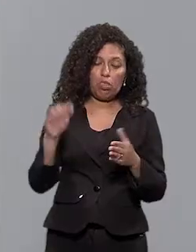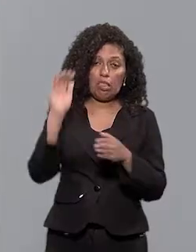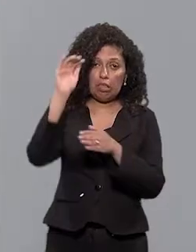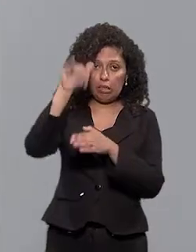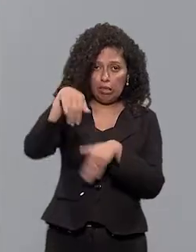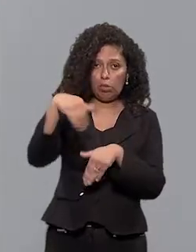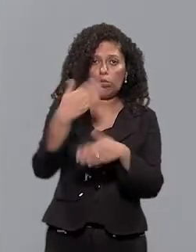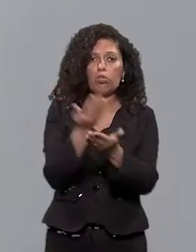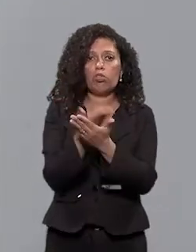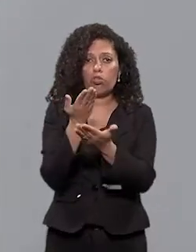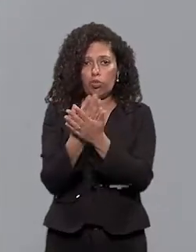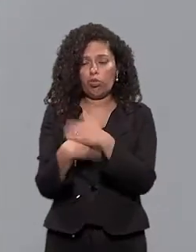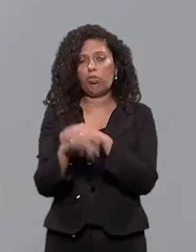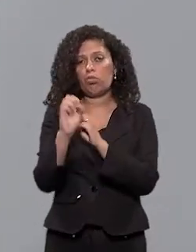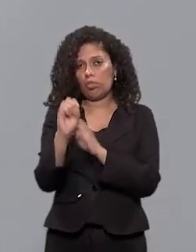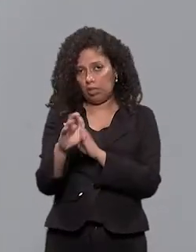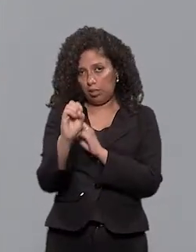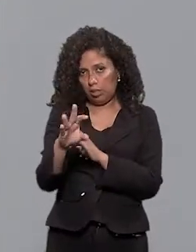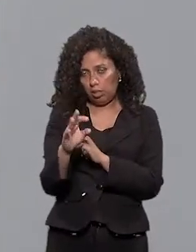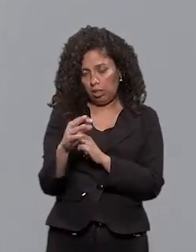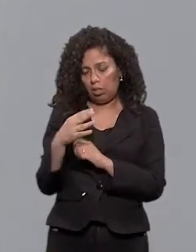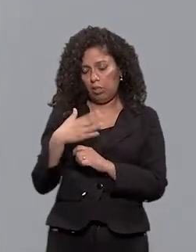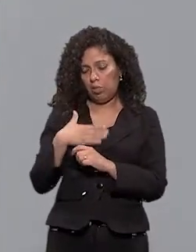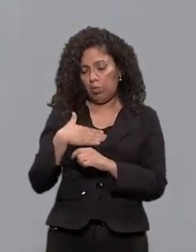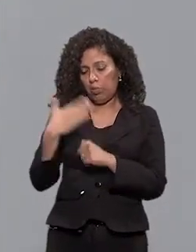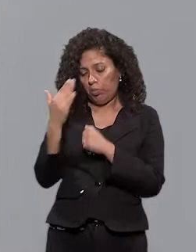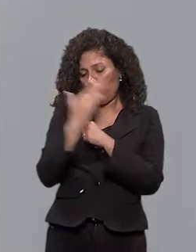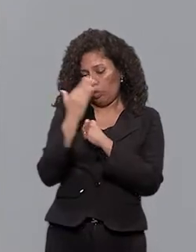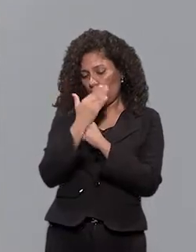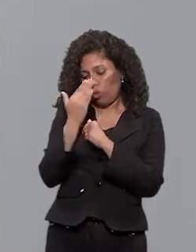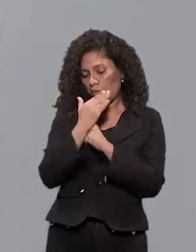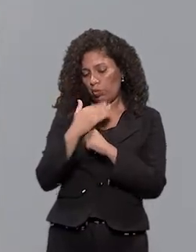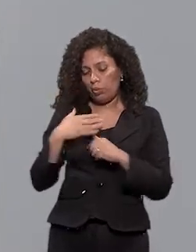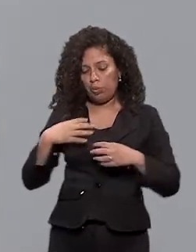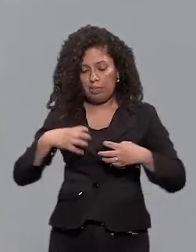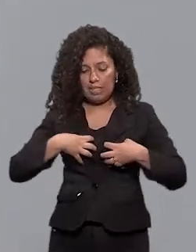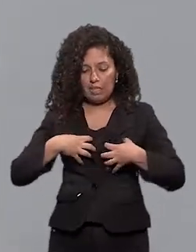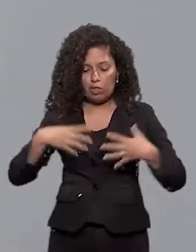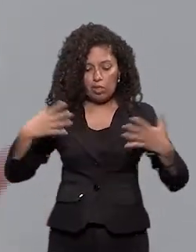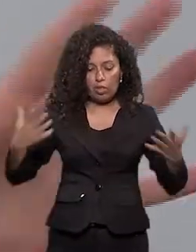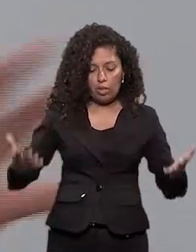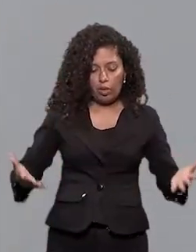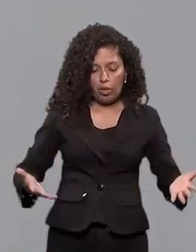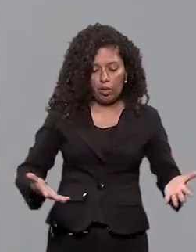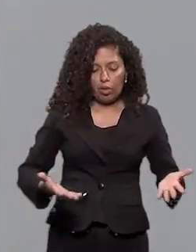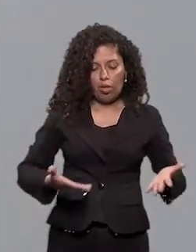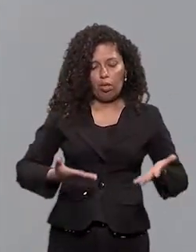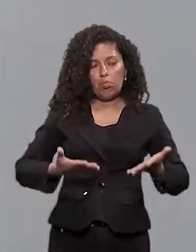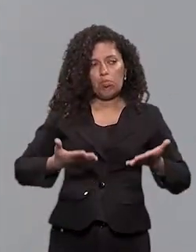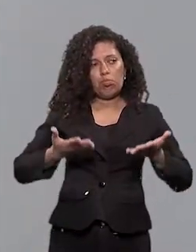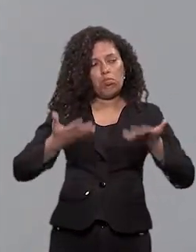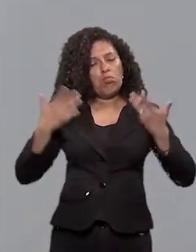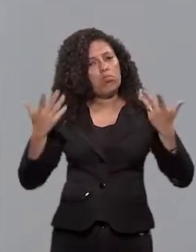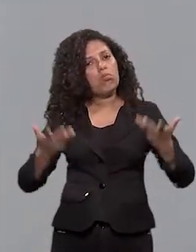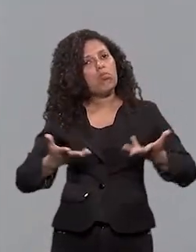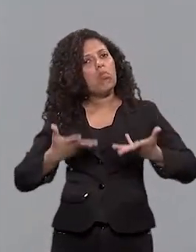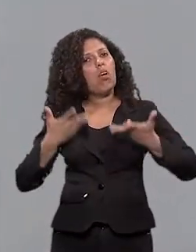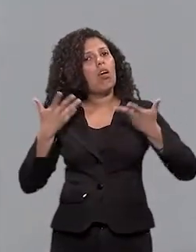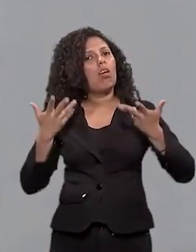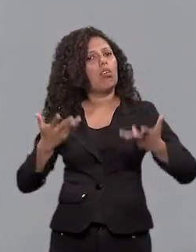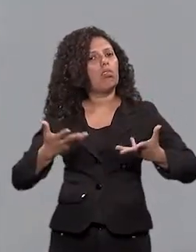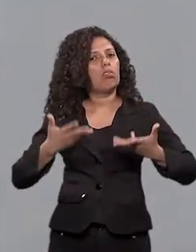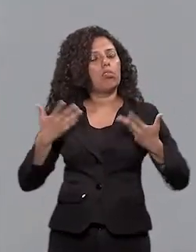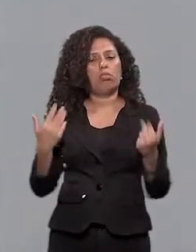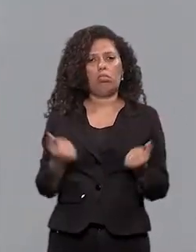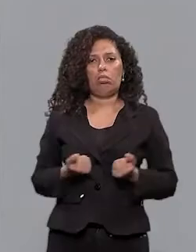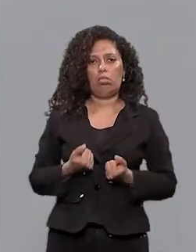de aula. Isso me deu a confiança para me soltar. Antes eu compunha uma coisa ou outra, mas foi em sala